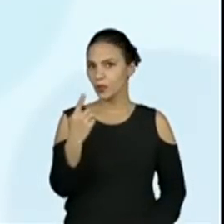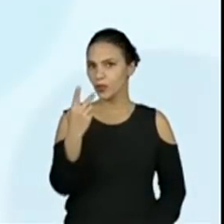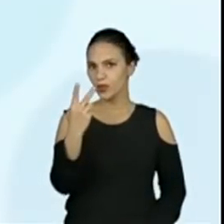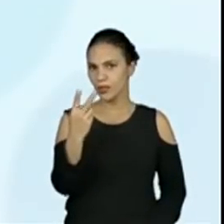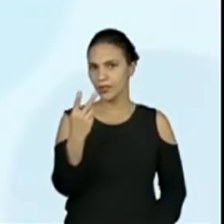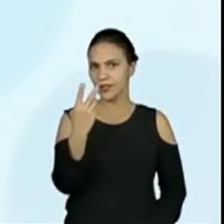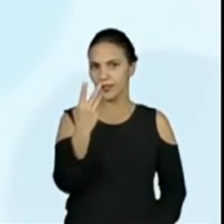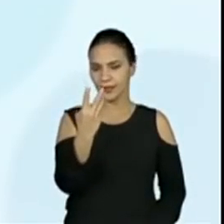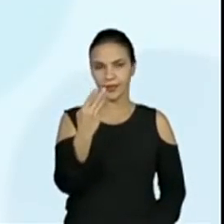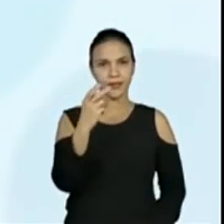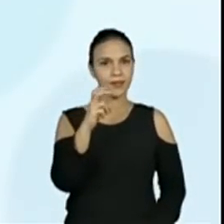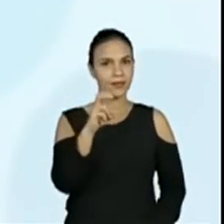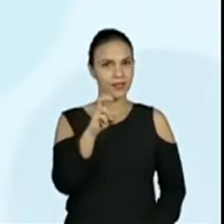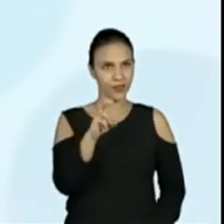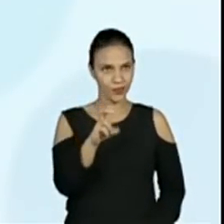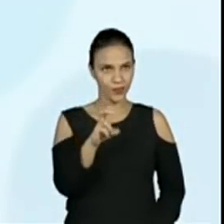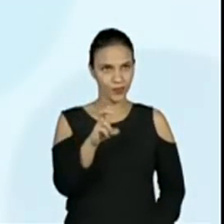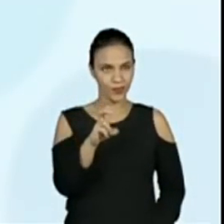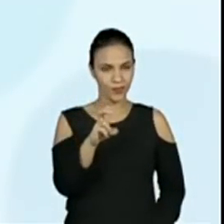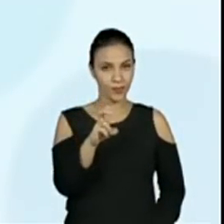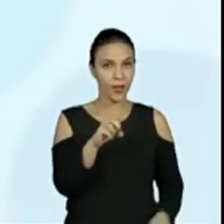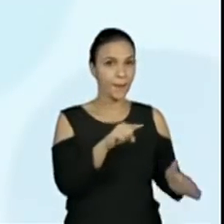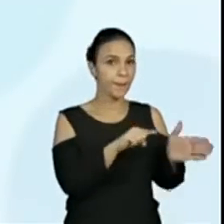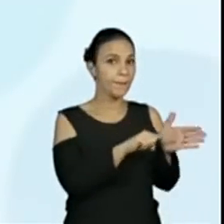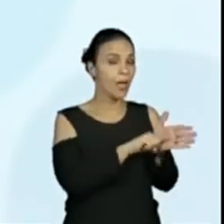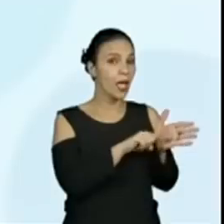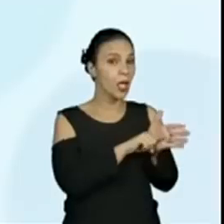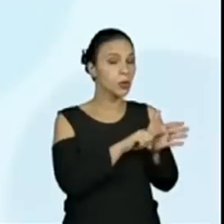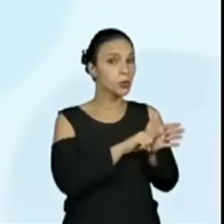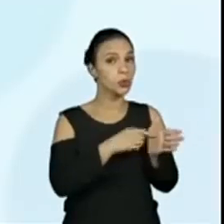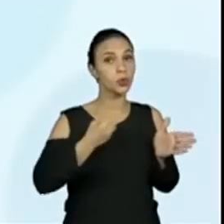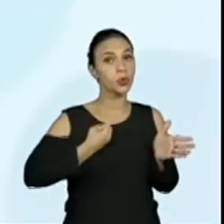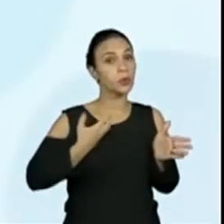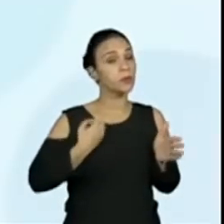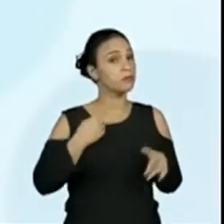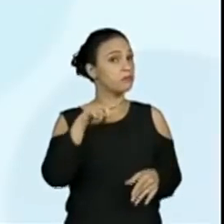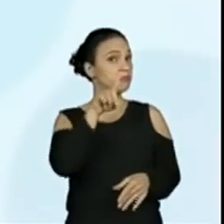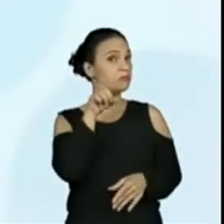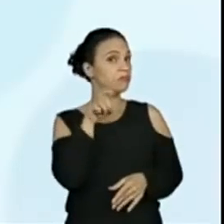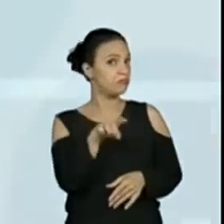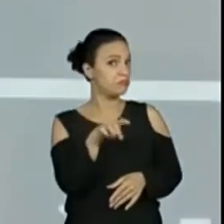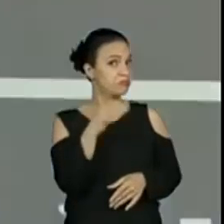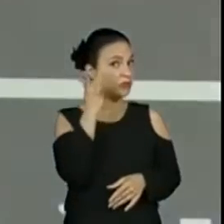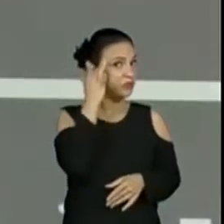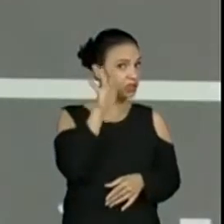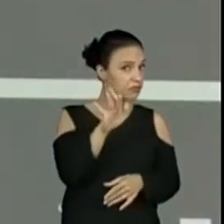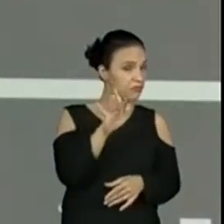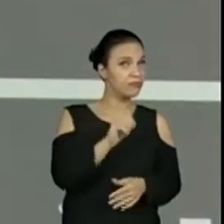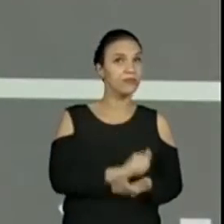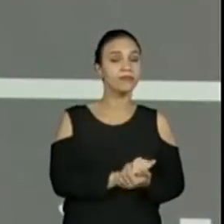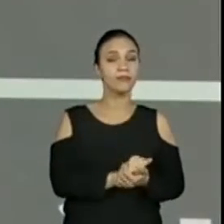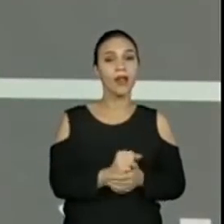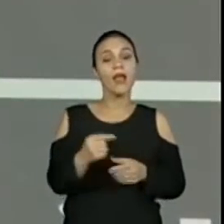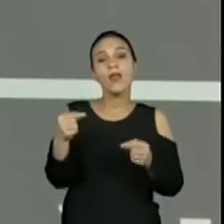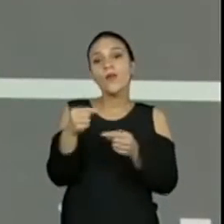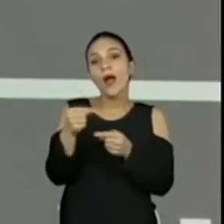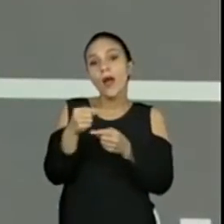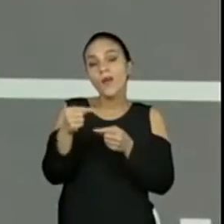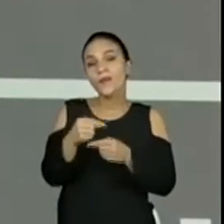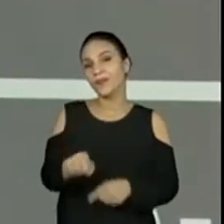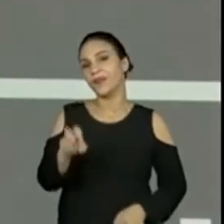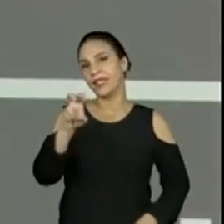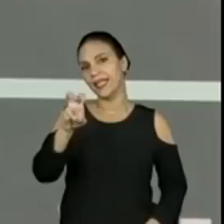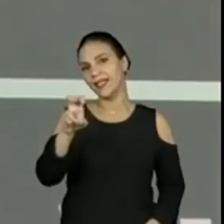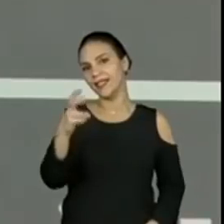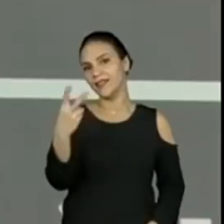1.235 menos alguma coisa que a gente não sabe é igual a